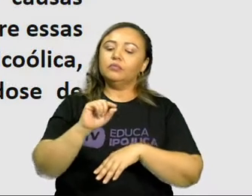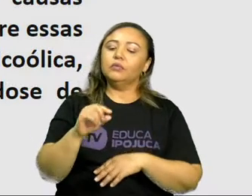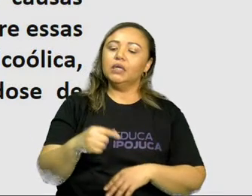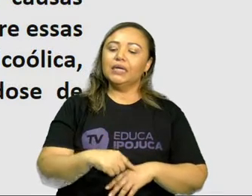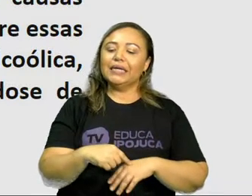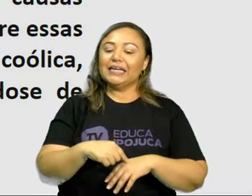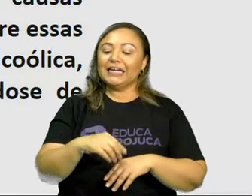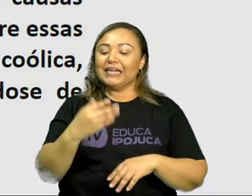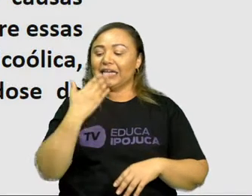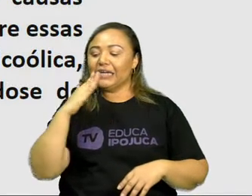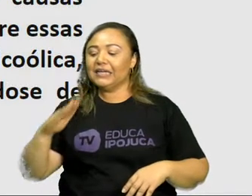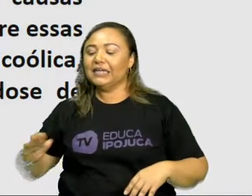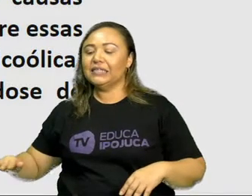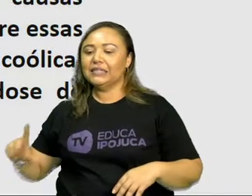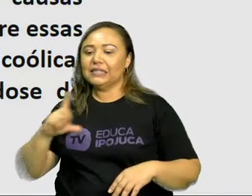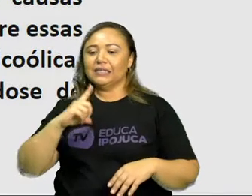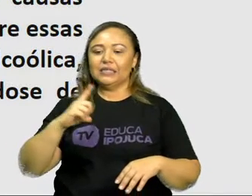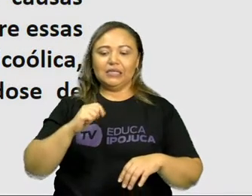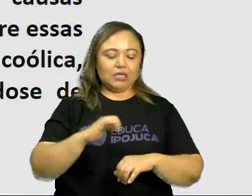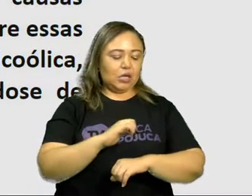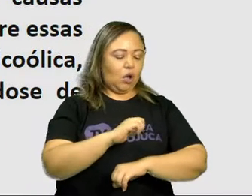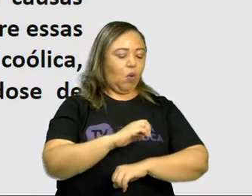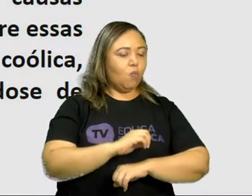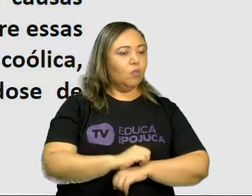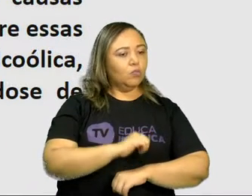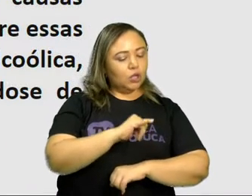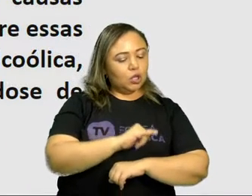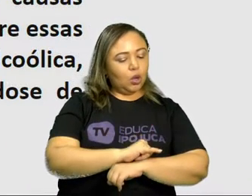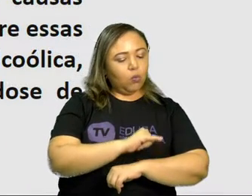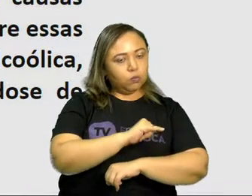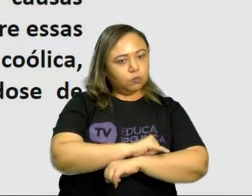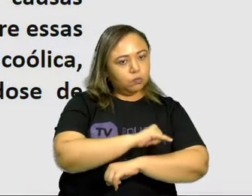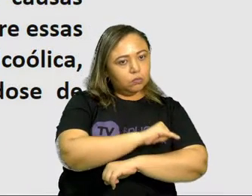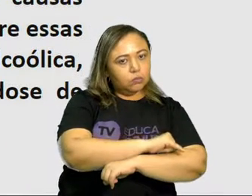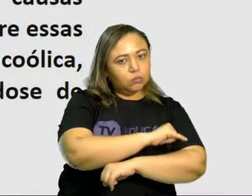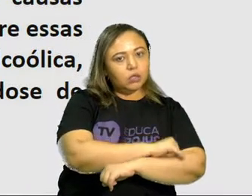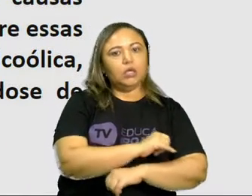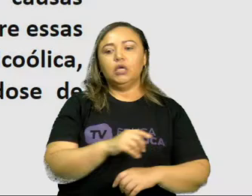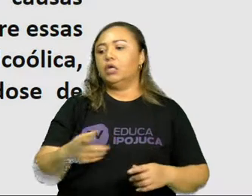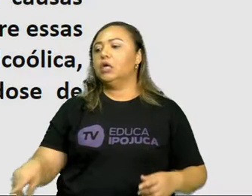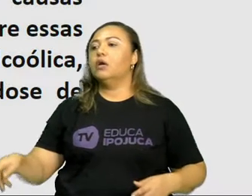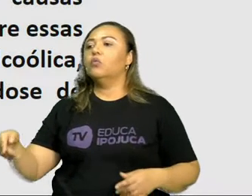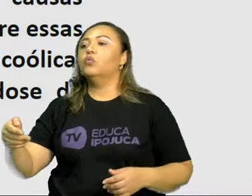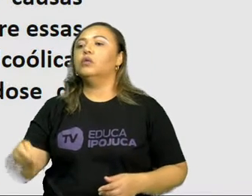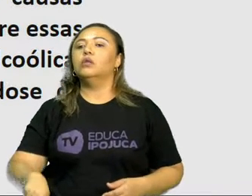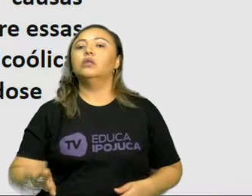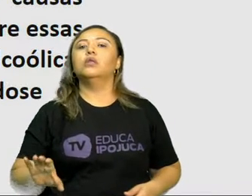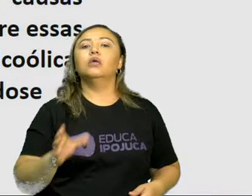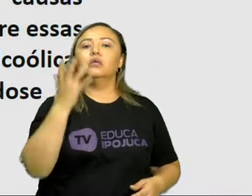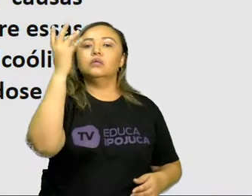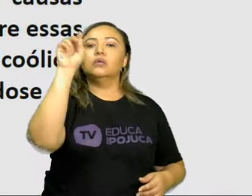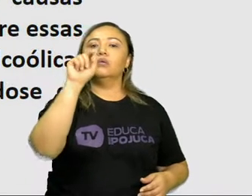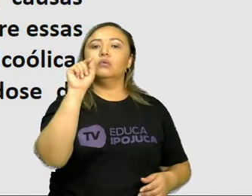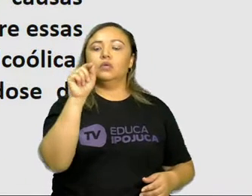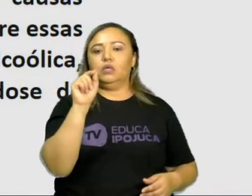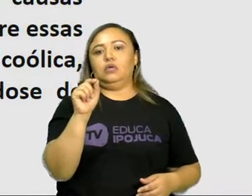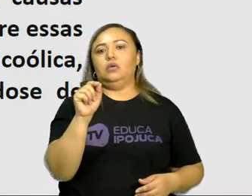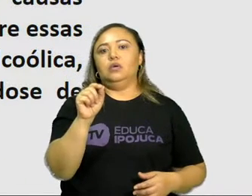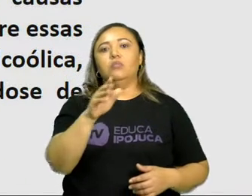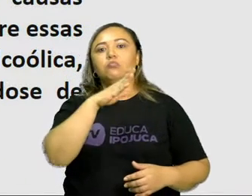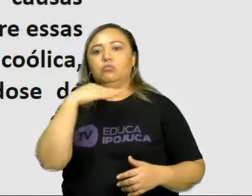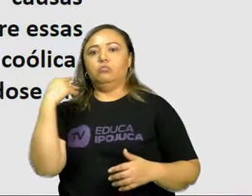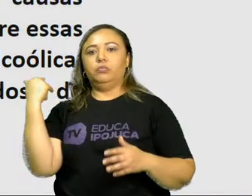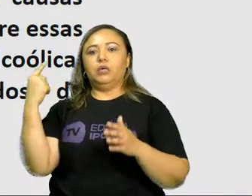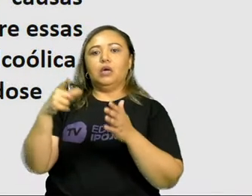massa corporal, IMC. Tinha duas vezes maior taxa de morte por causas naturais antes dos 55